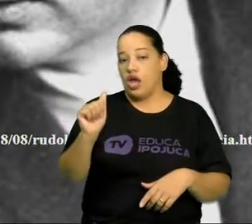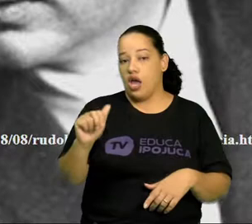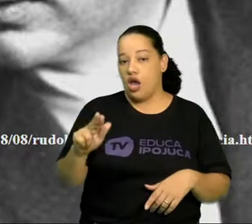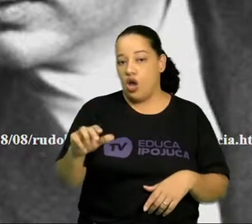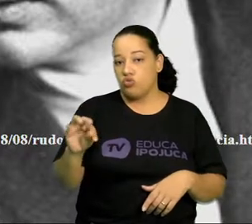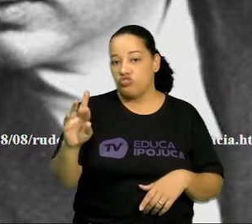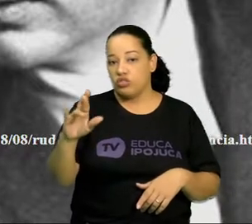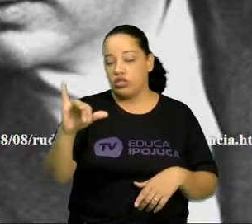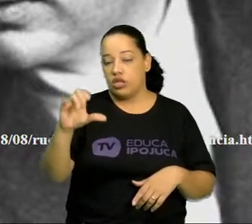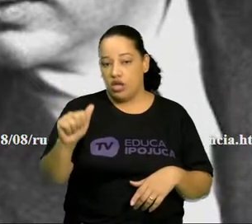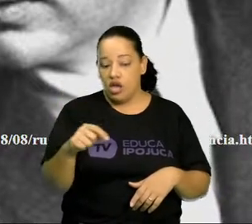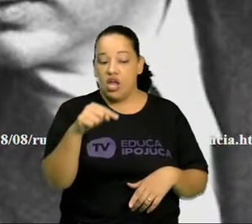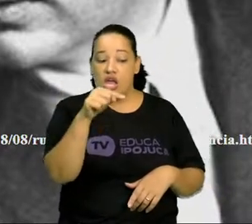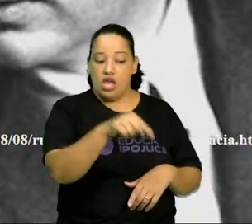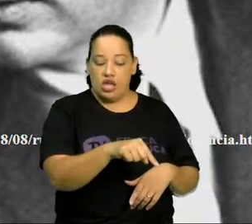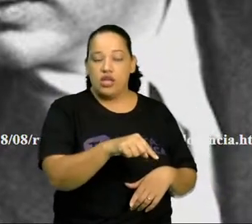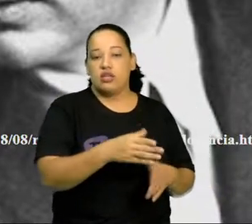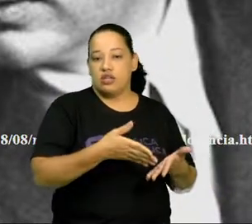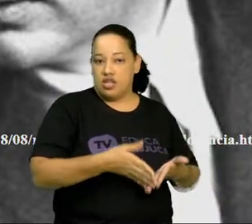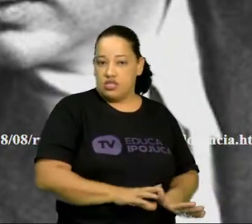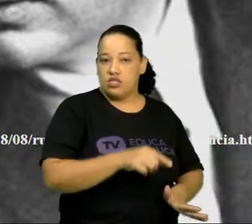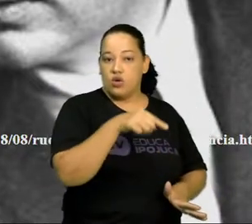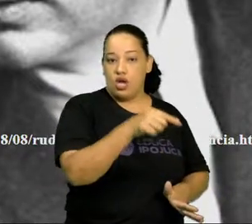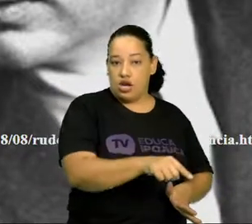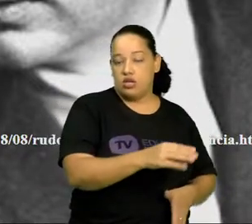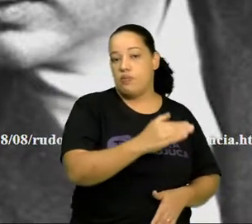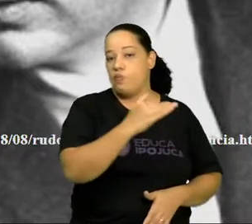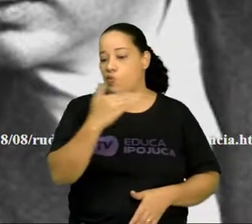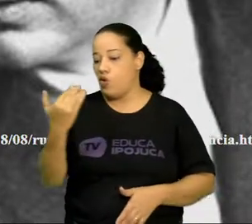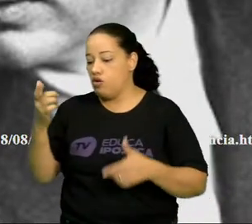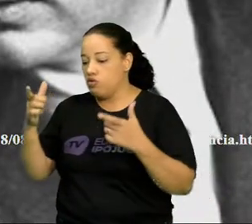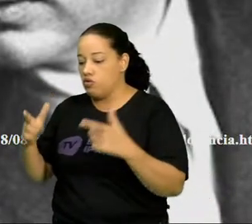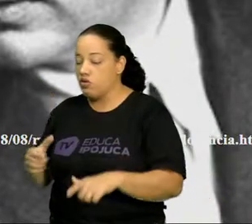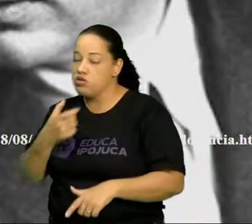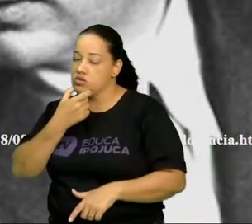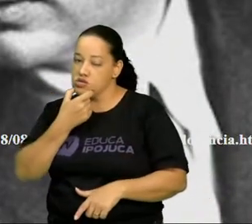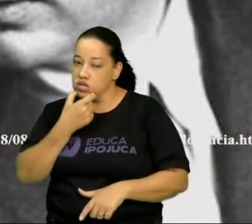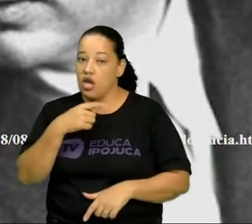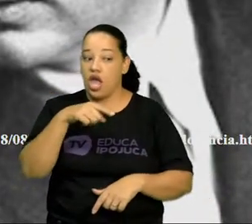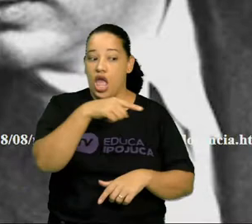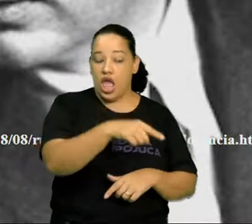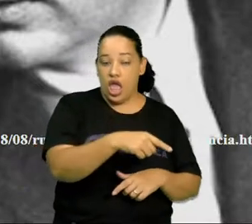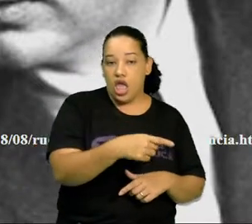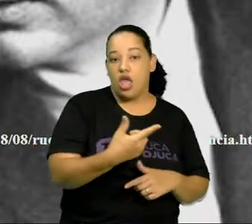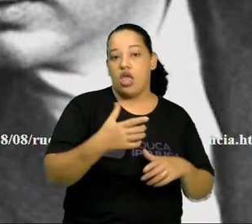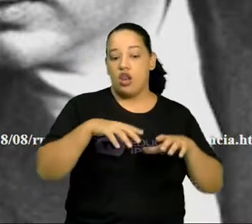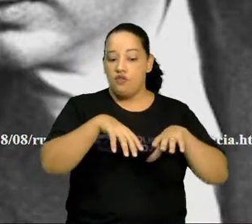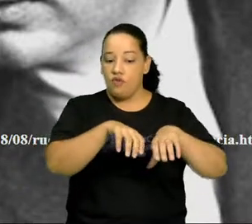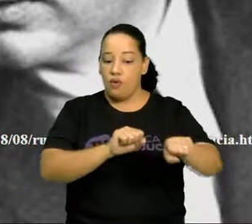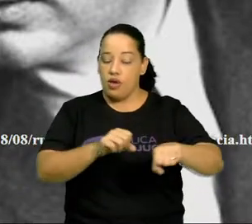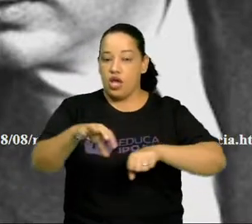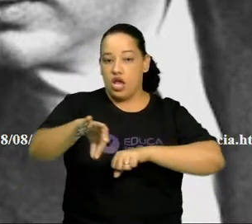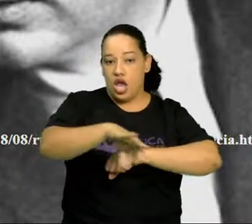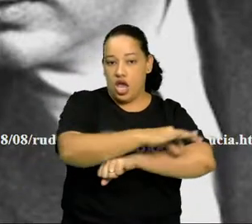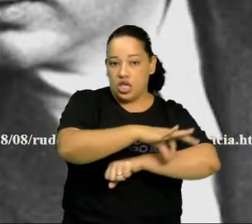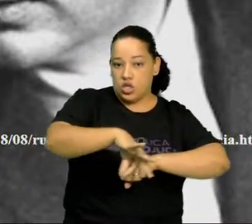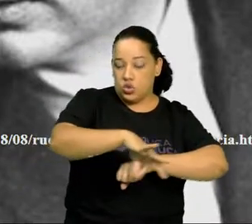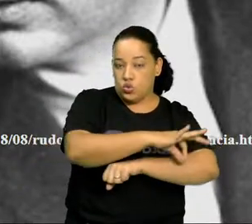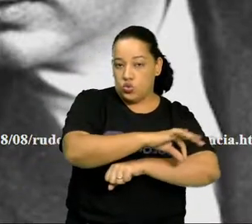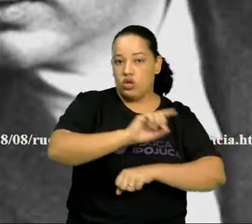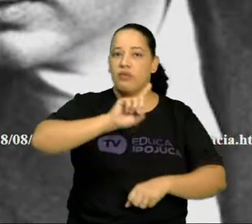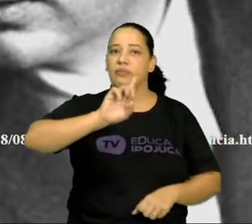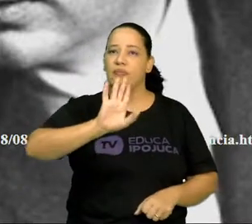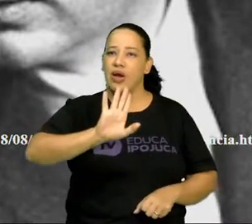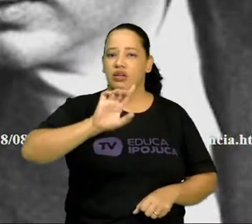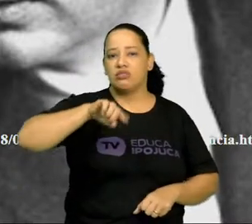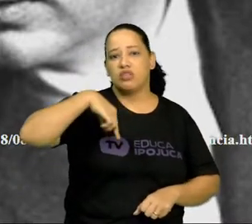Inglaterra, teve formação em arquitetura, ele era arquiteto, mas depois dedicou-se ao estudo do